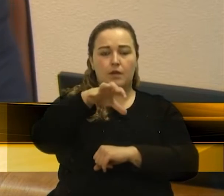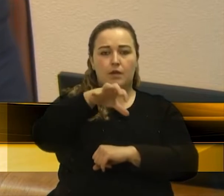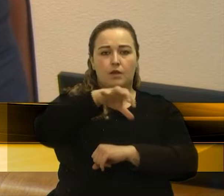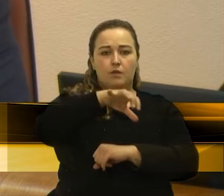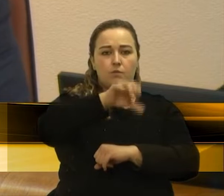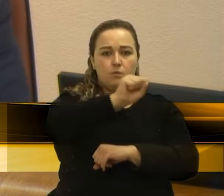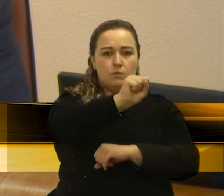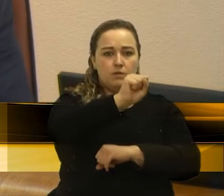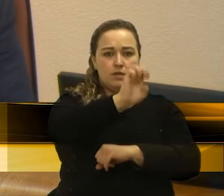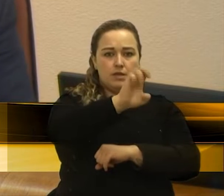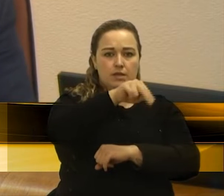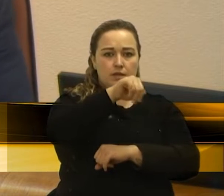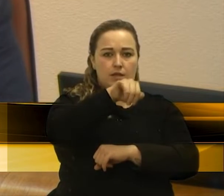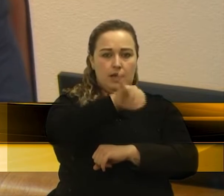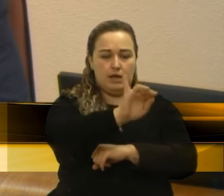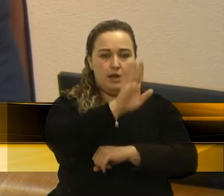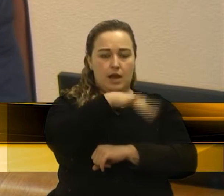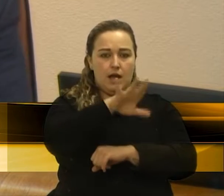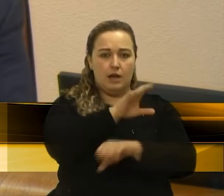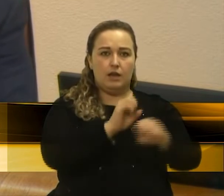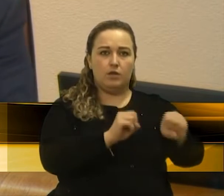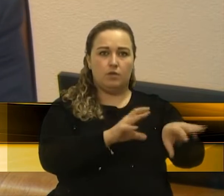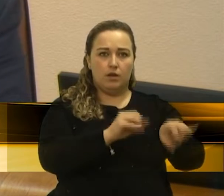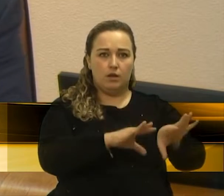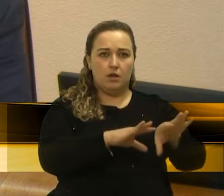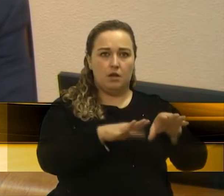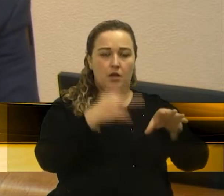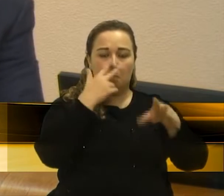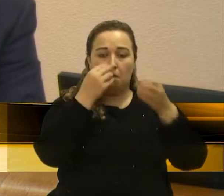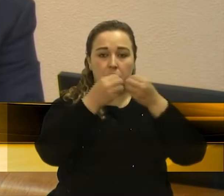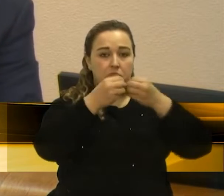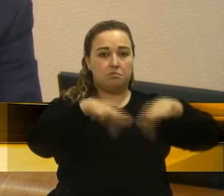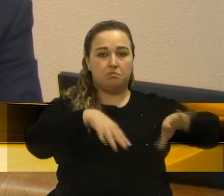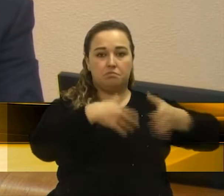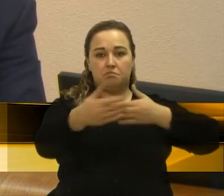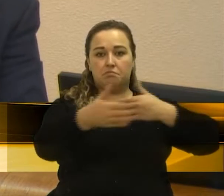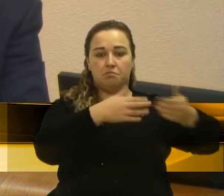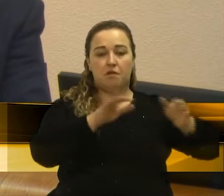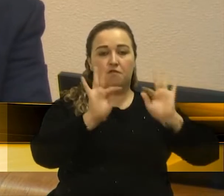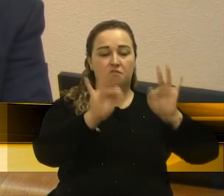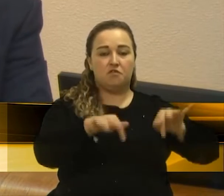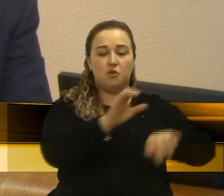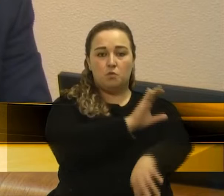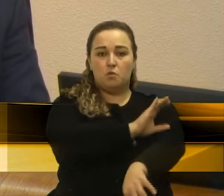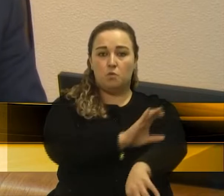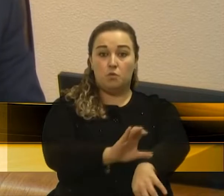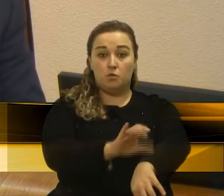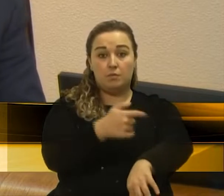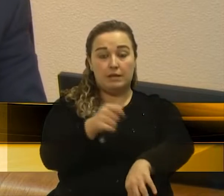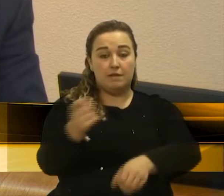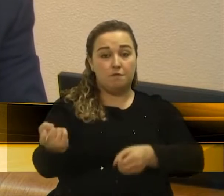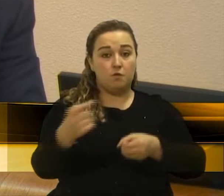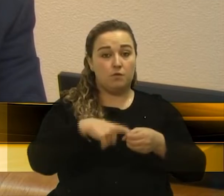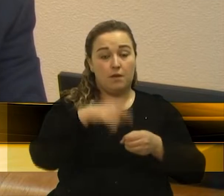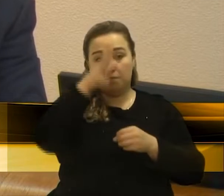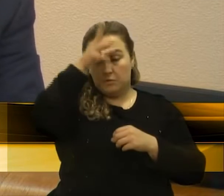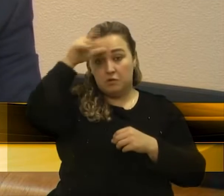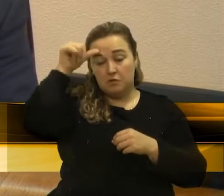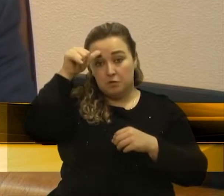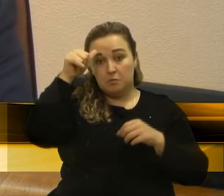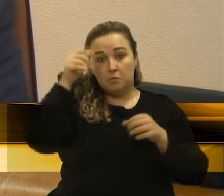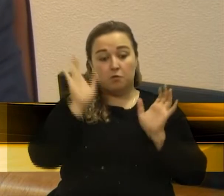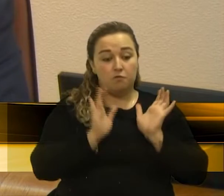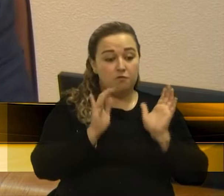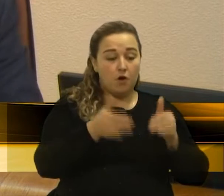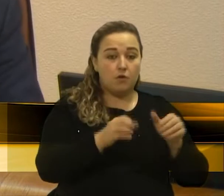área específica em lei para a área de educação. O Senai abandonou aquela área, acabou com os cursos. Aquilo deveria voltar ao município para a educação, para a